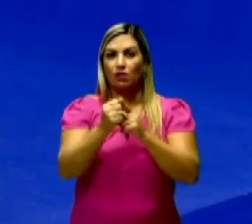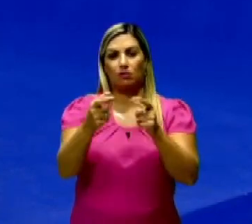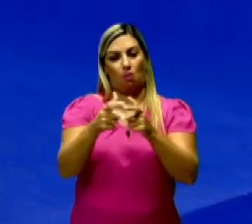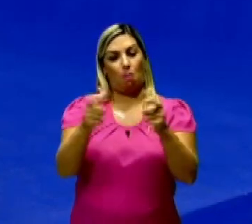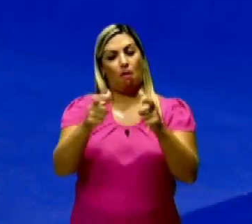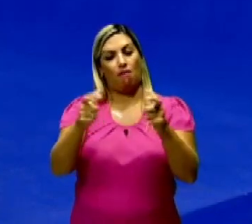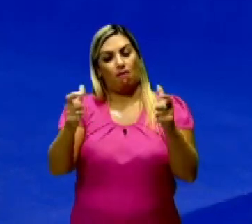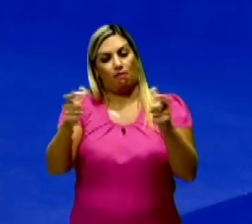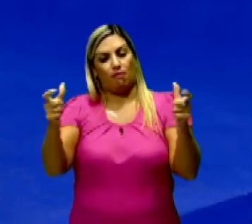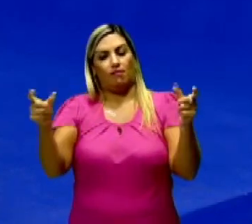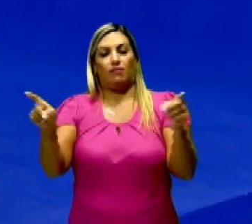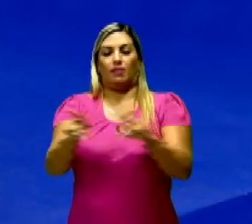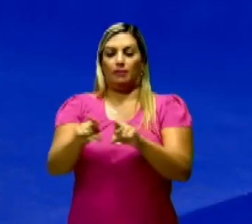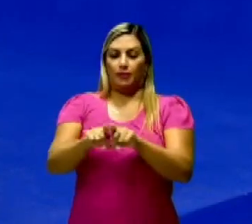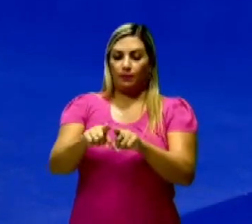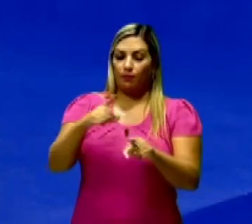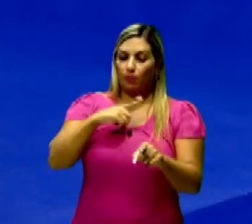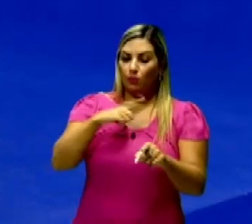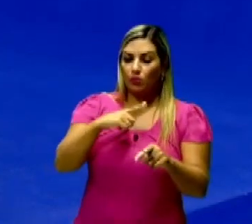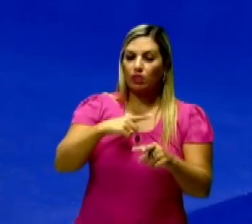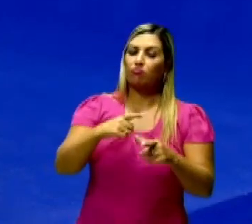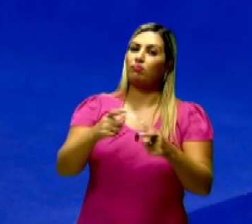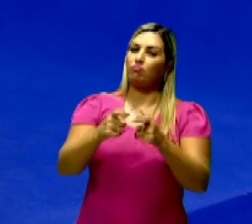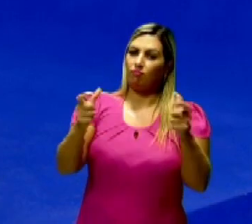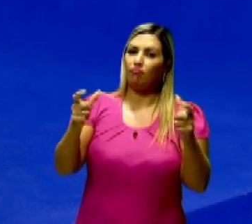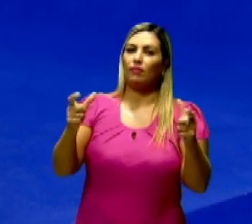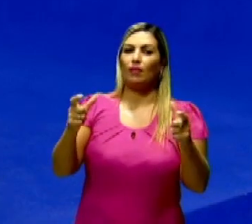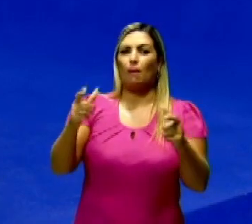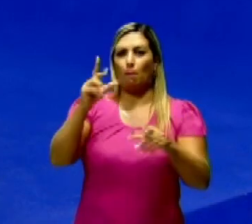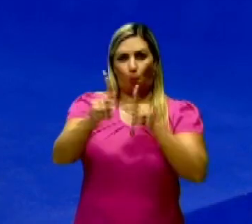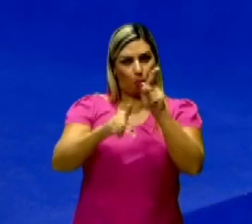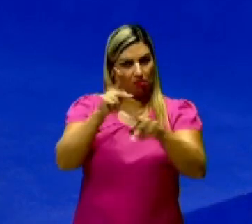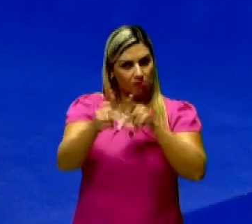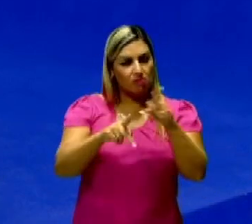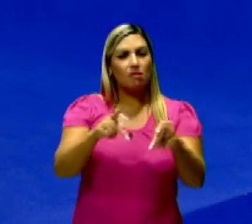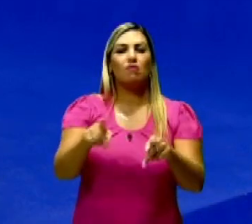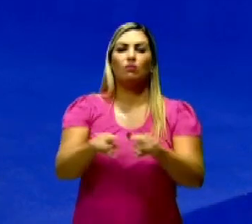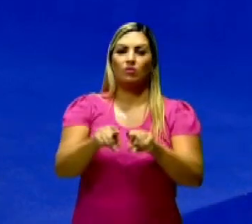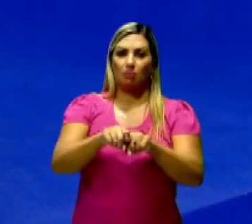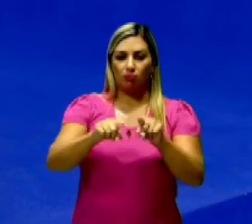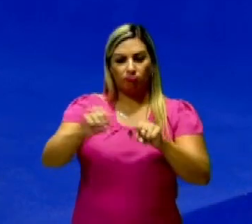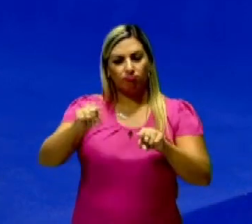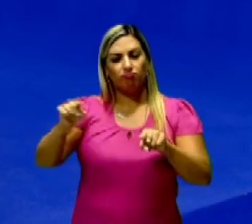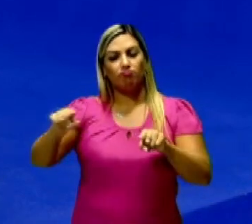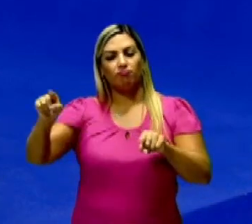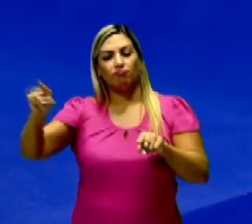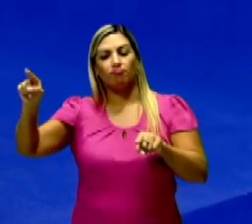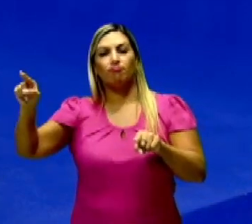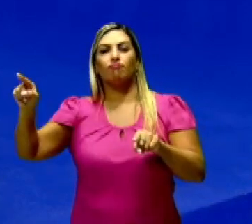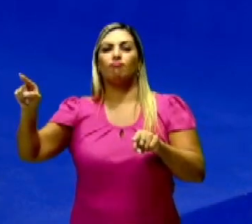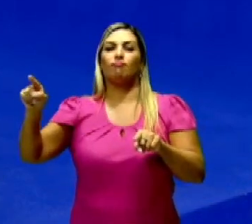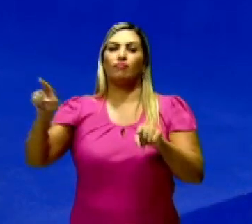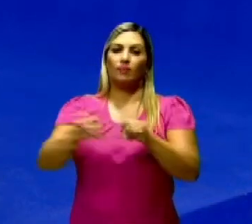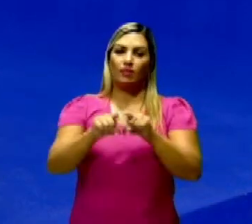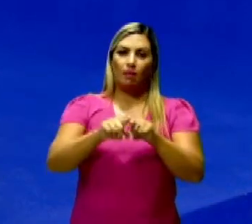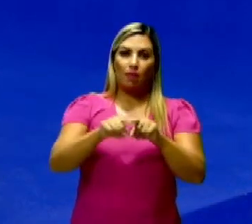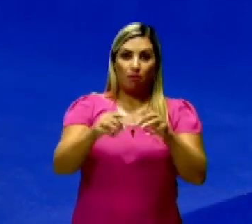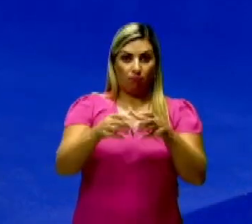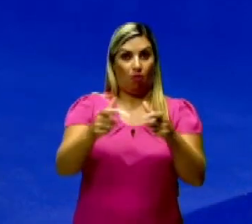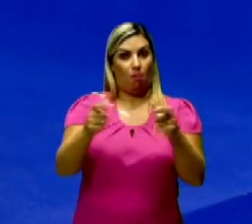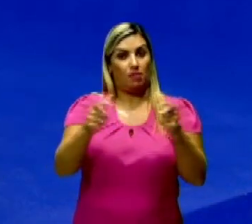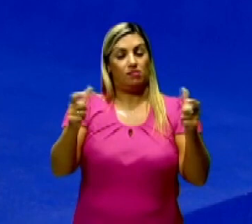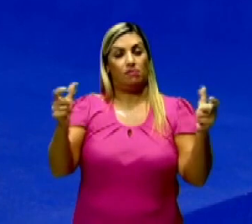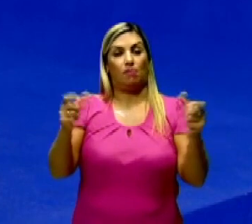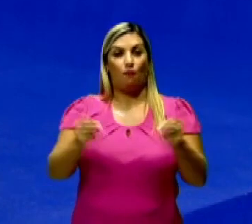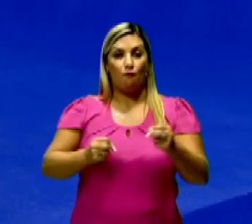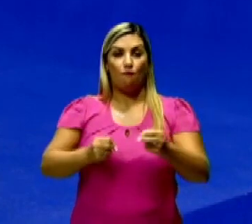crescendo, né, a gente vai ter aí um crescimento demográfico e a gente vai ter aí com o colonialismo uma expansão do